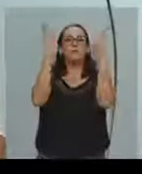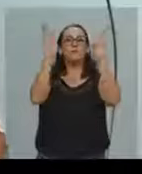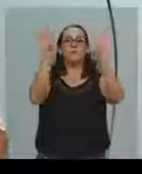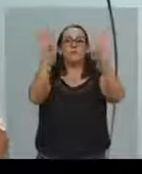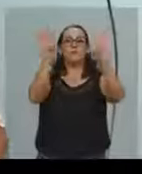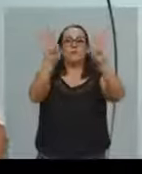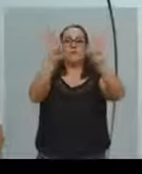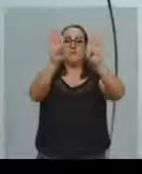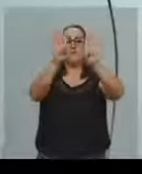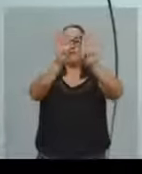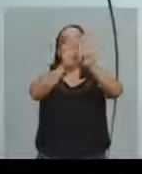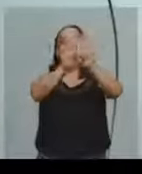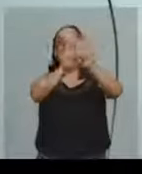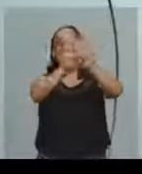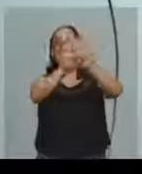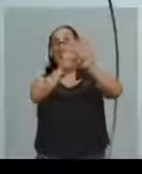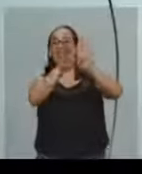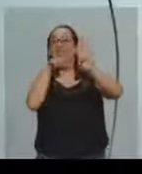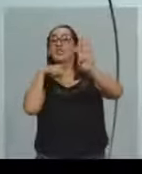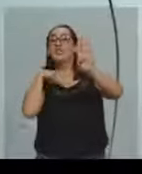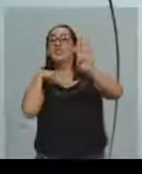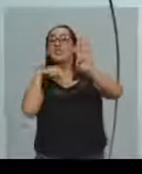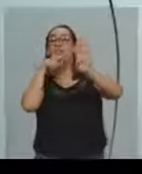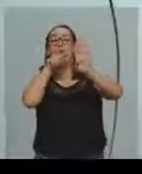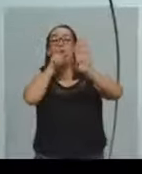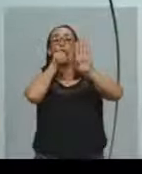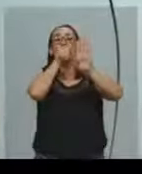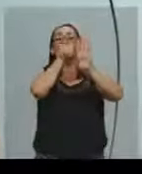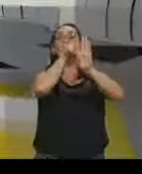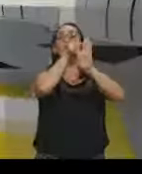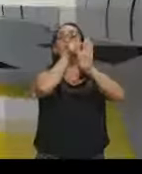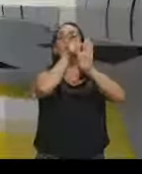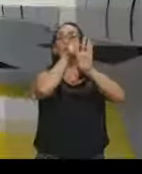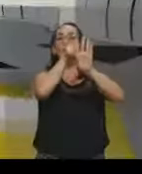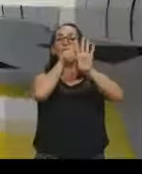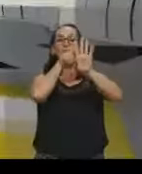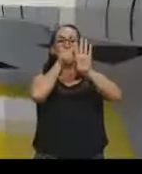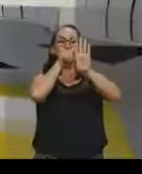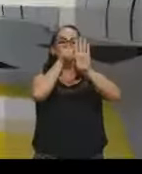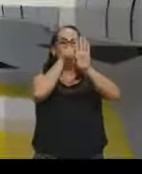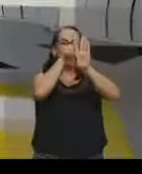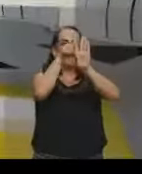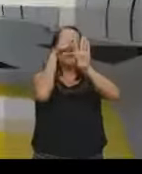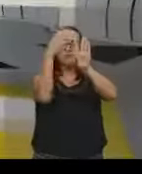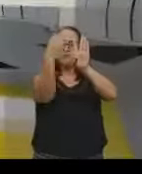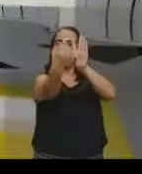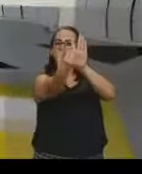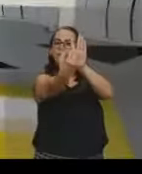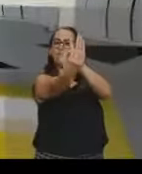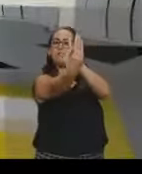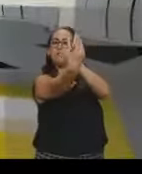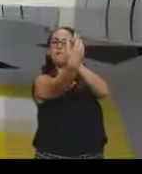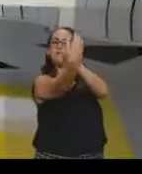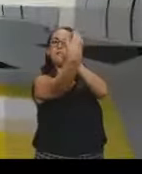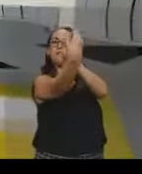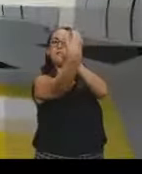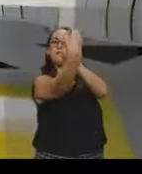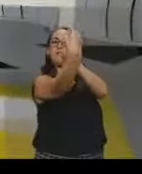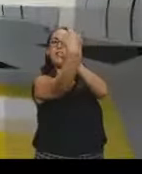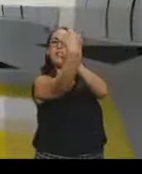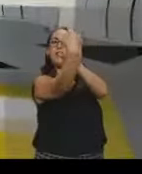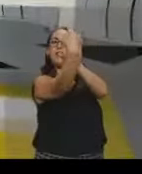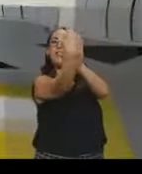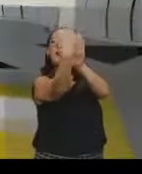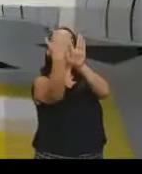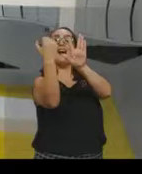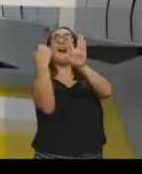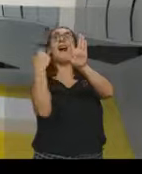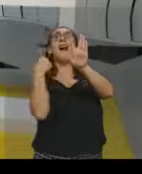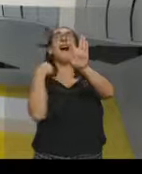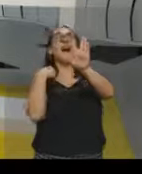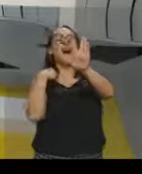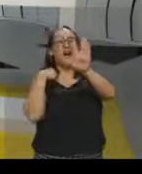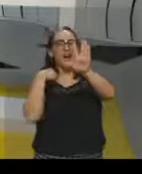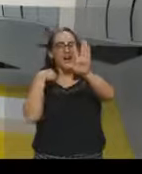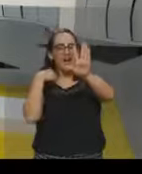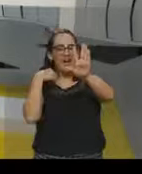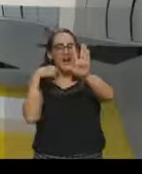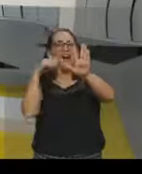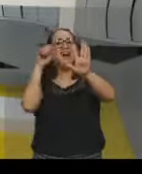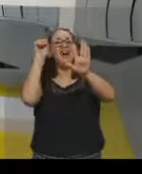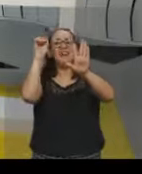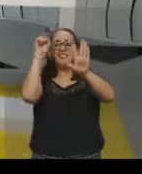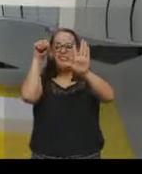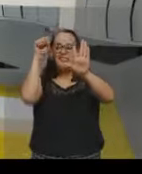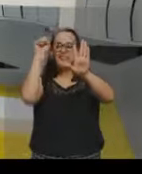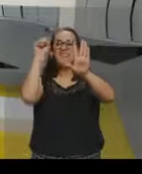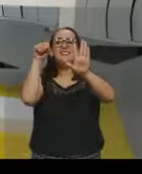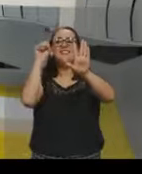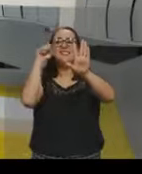luz, um feixe de luz. E esse feixe de luz fazia com que a rua lá fora